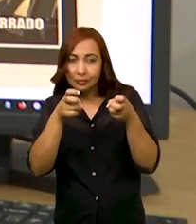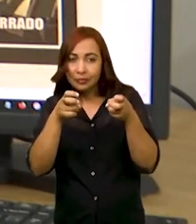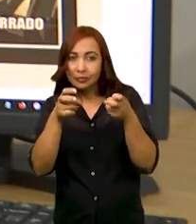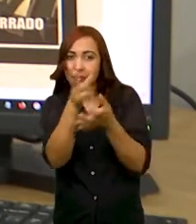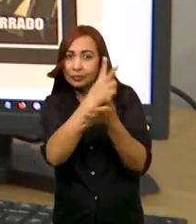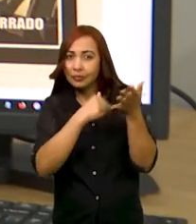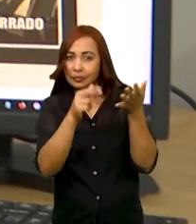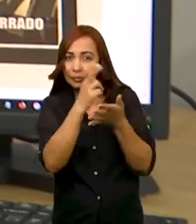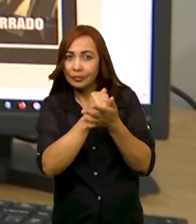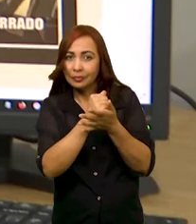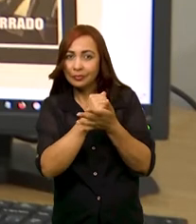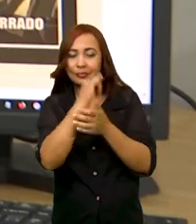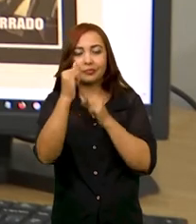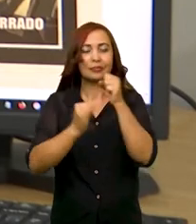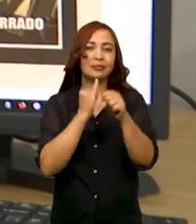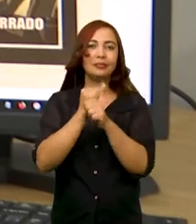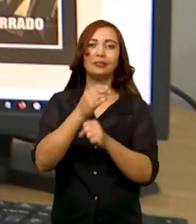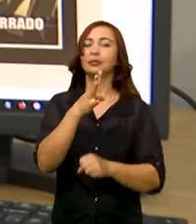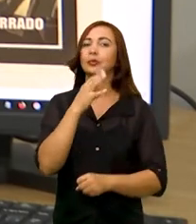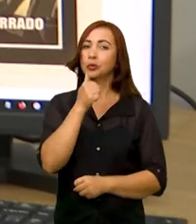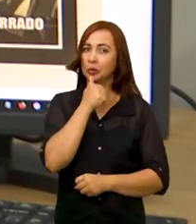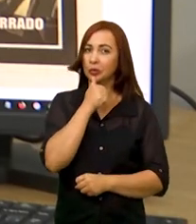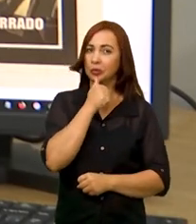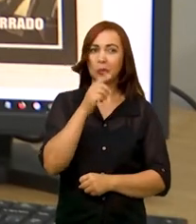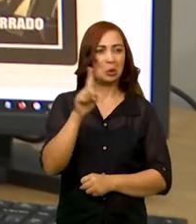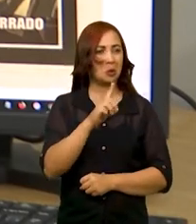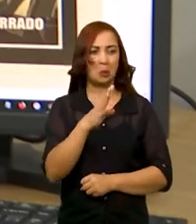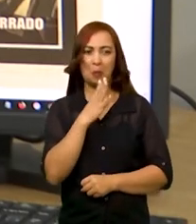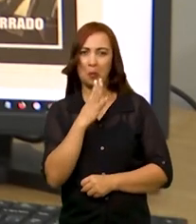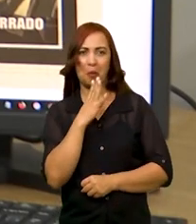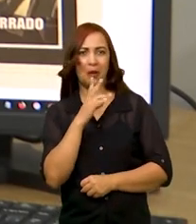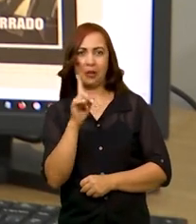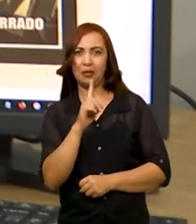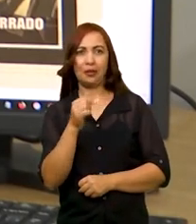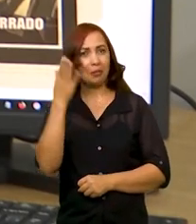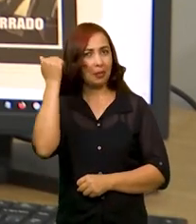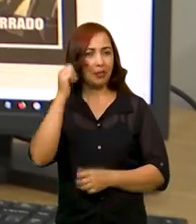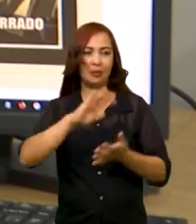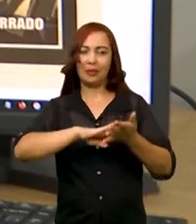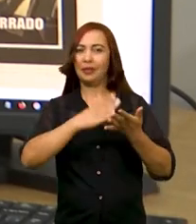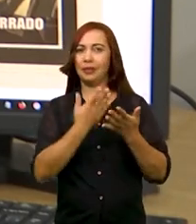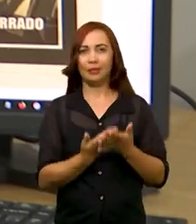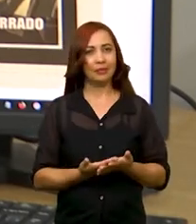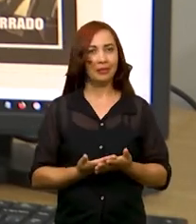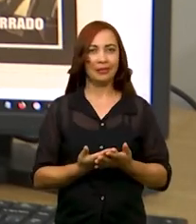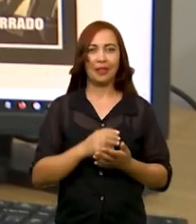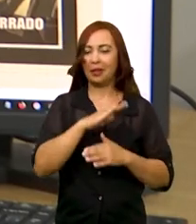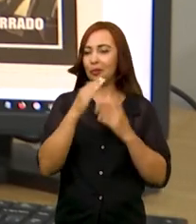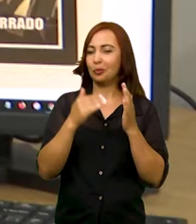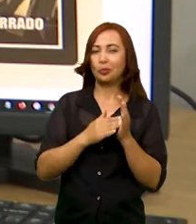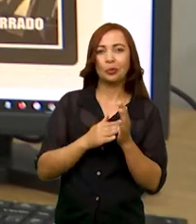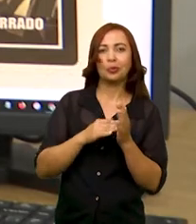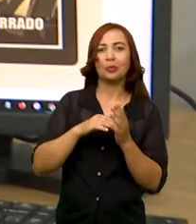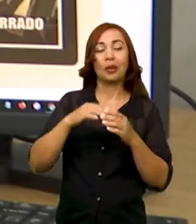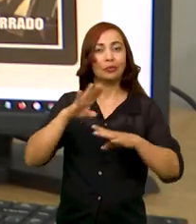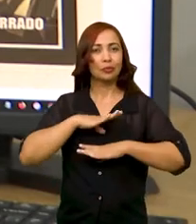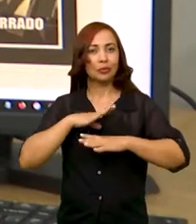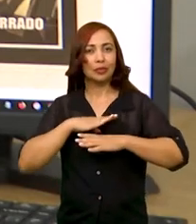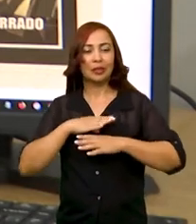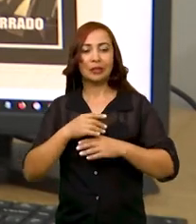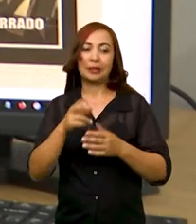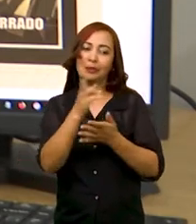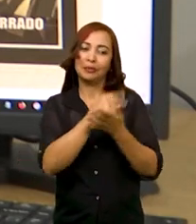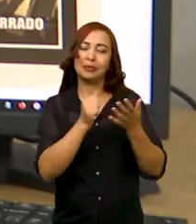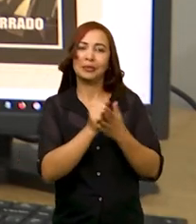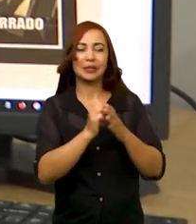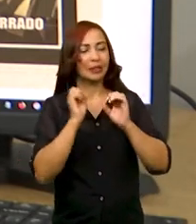exemplo, uma imagem na internet, ele não conhece e não pode interpretar aquela imagem em todos os seus sentidos, aquela imagem